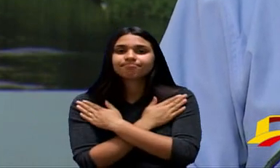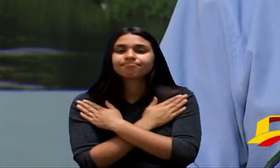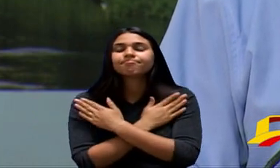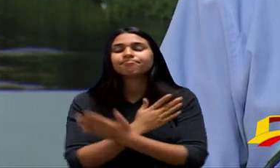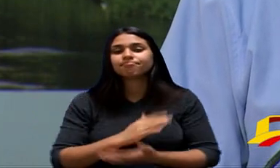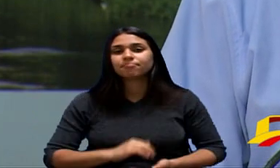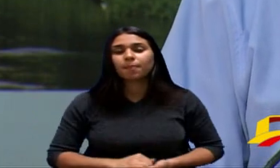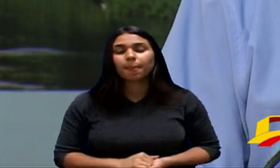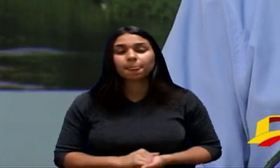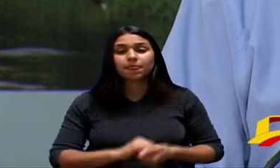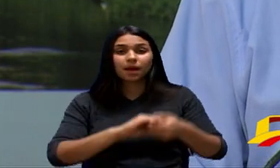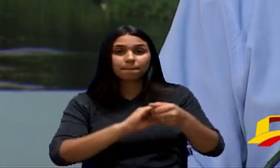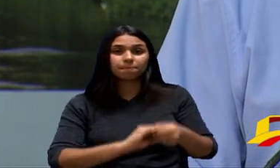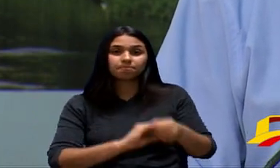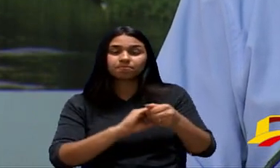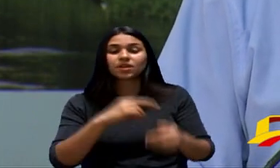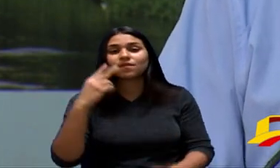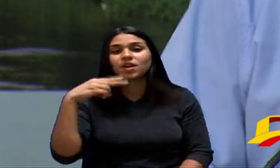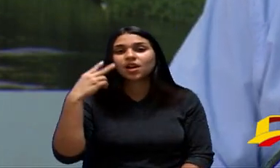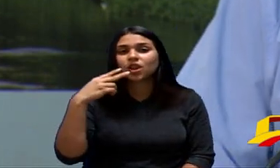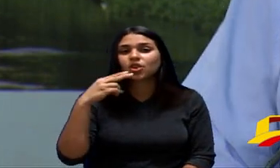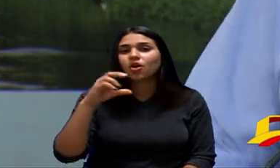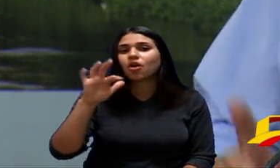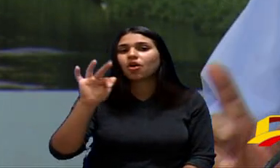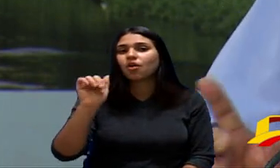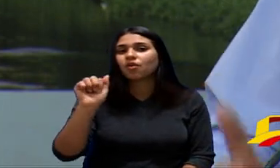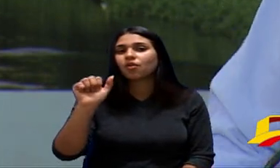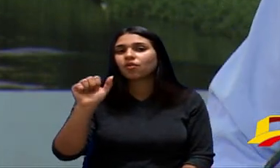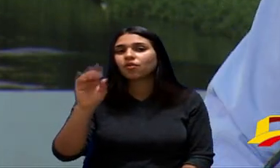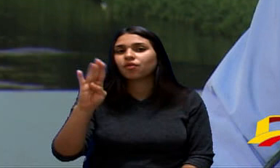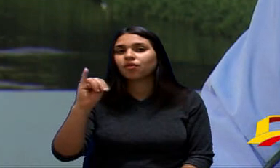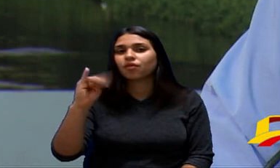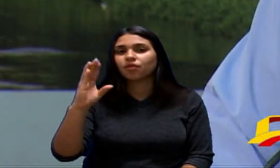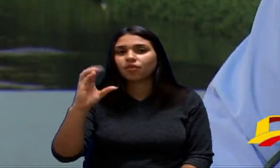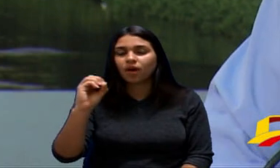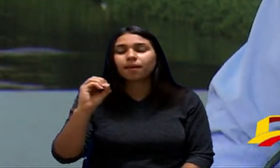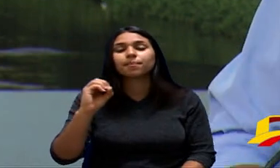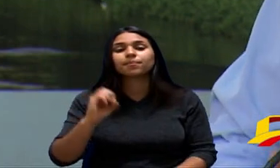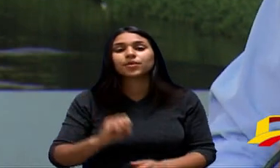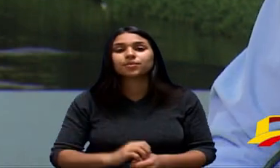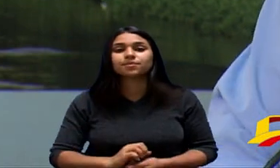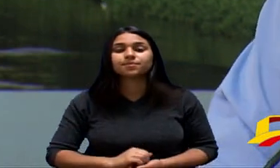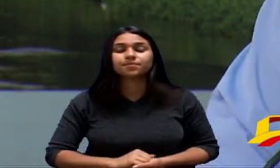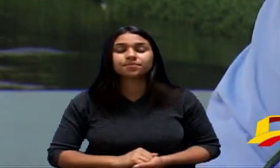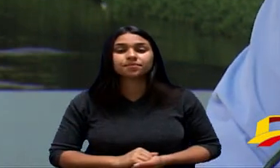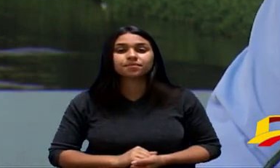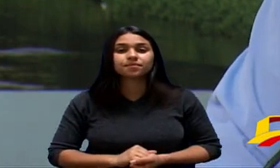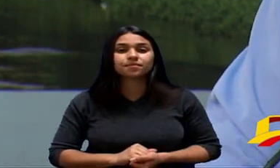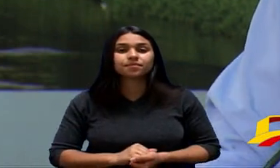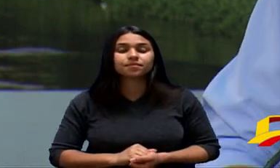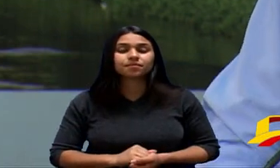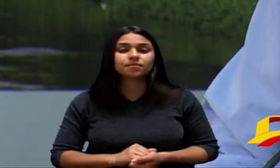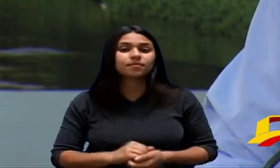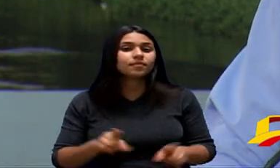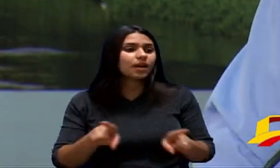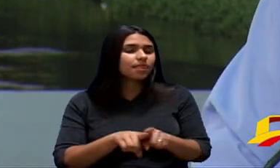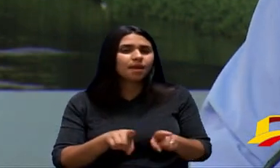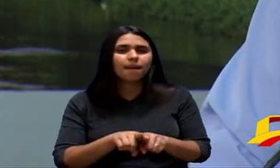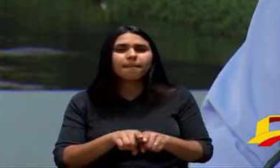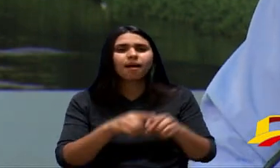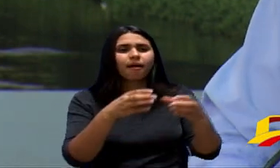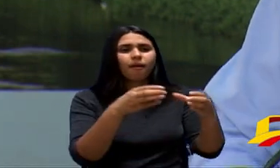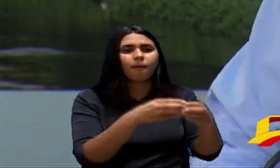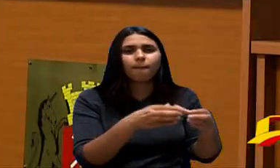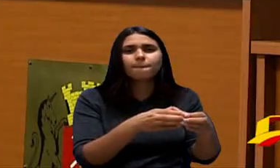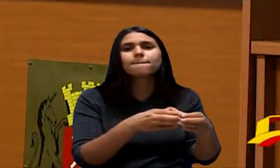Fábio Simor O Vereador Fausto Pérez E dizer Que A Presidente Do Seu Partido Também Já Se Comprometeu Conosco De Que Toda bancada